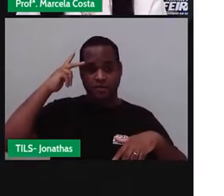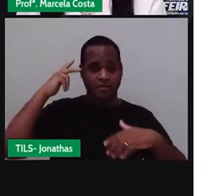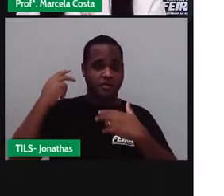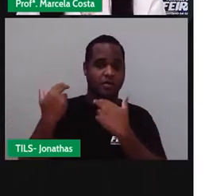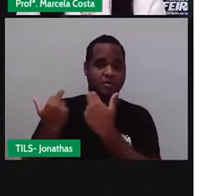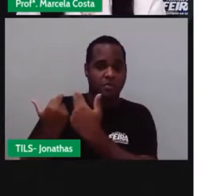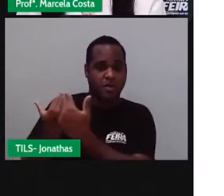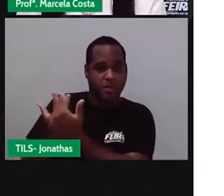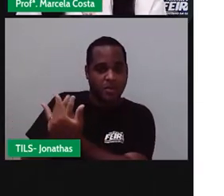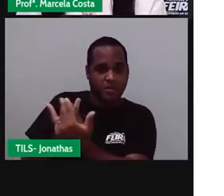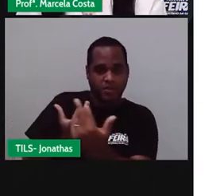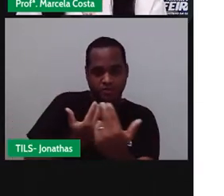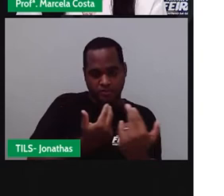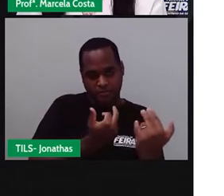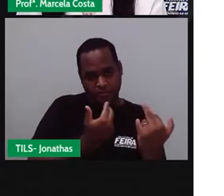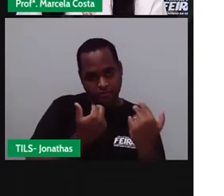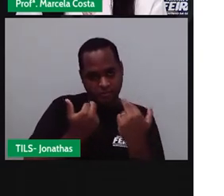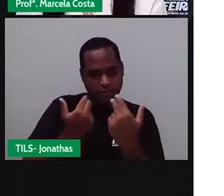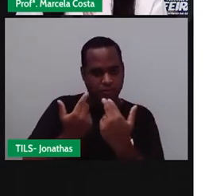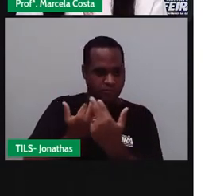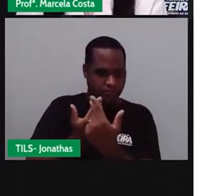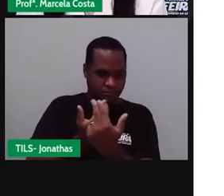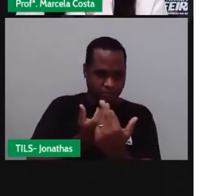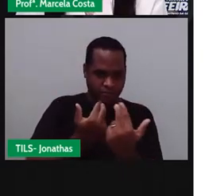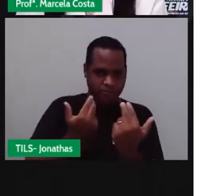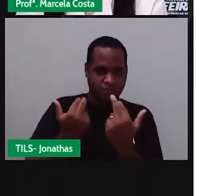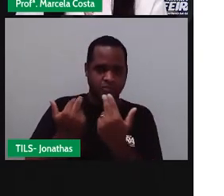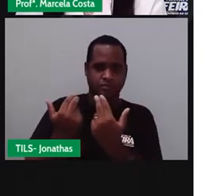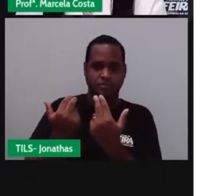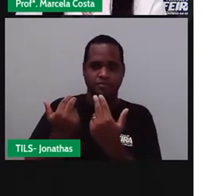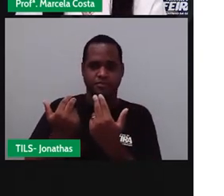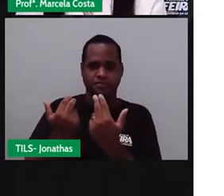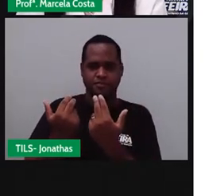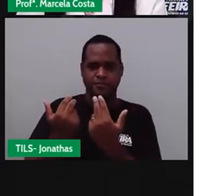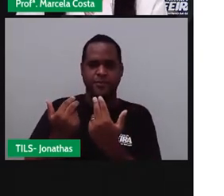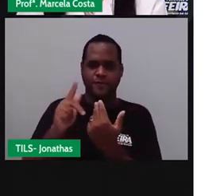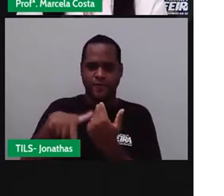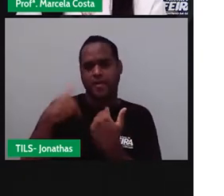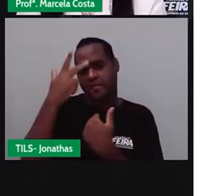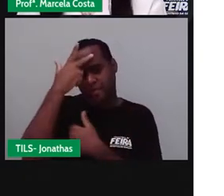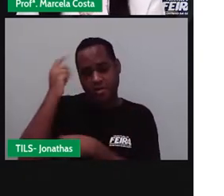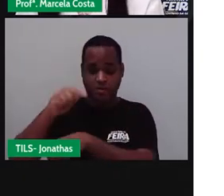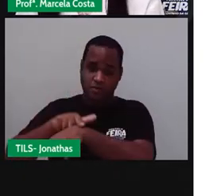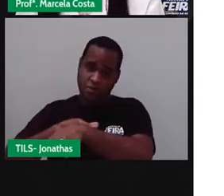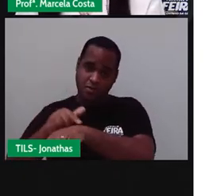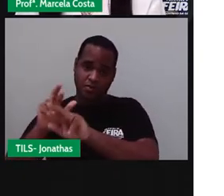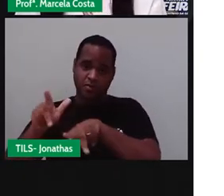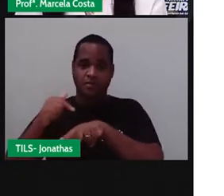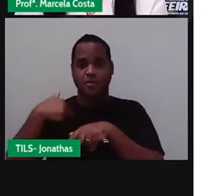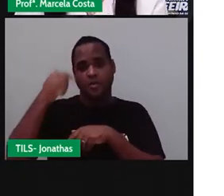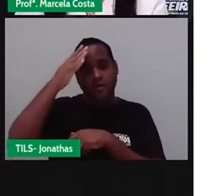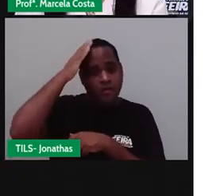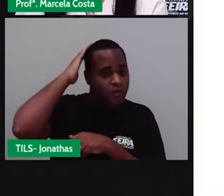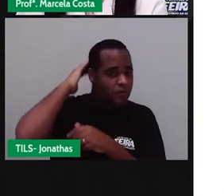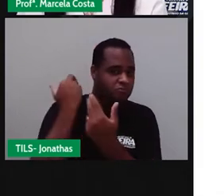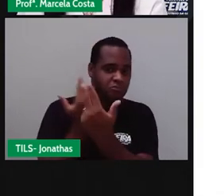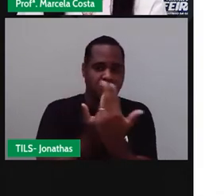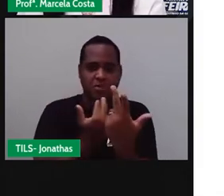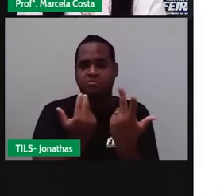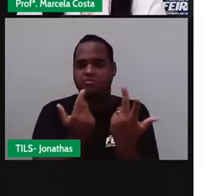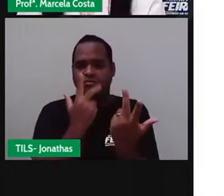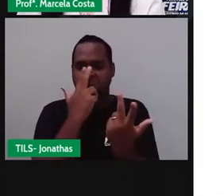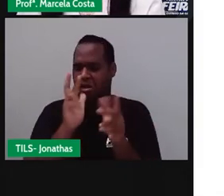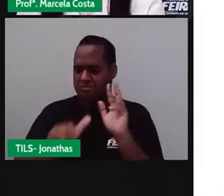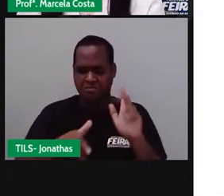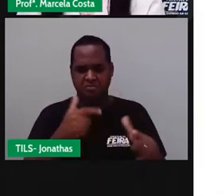características, pessoas que tinham o mesmo tom de pele, o mesmo tipo de cabelo, onde não tinha nenhuma pessoa